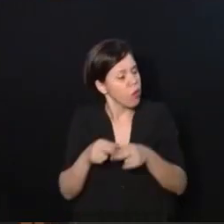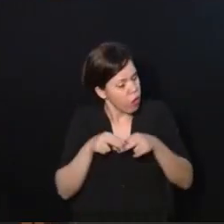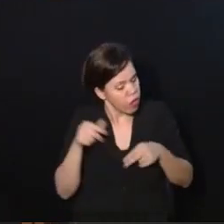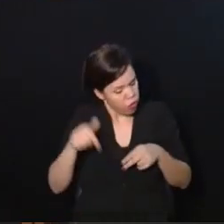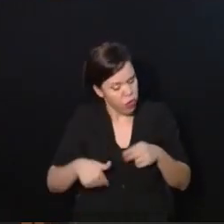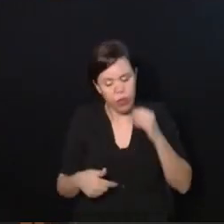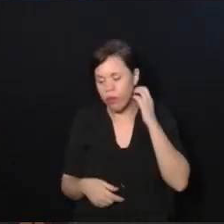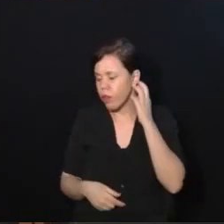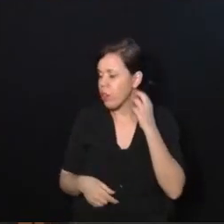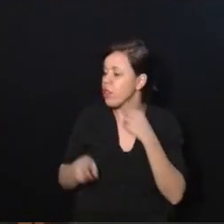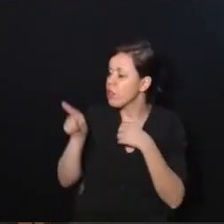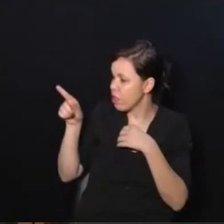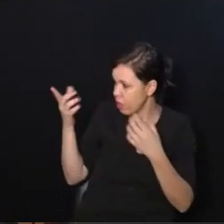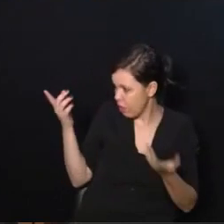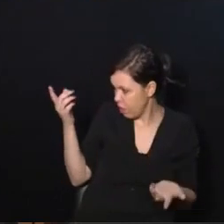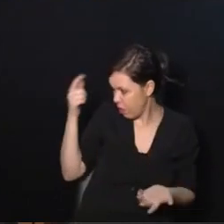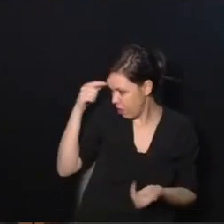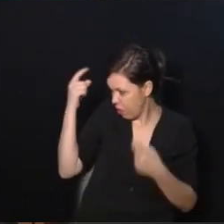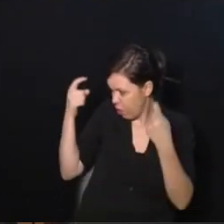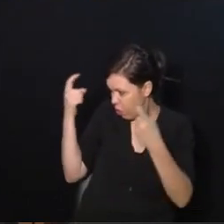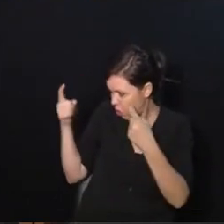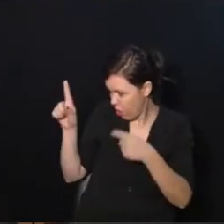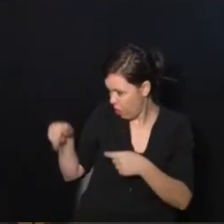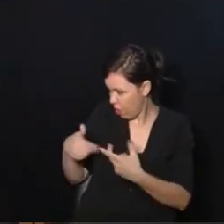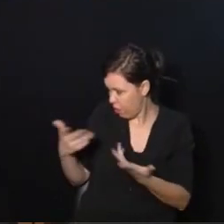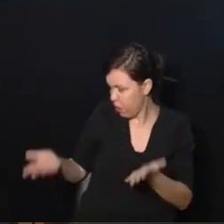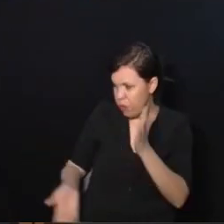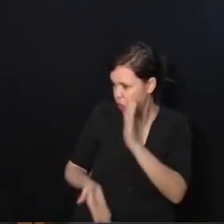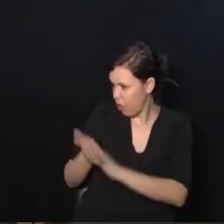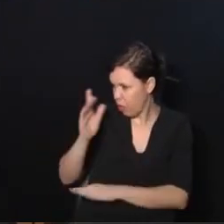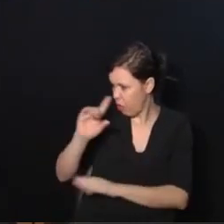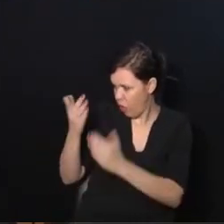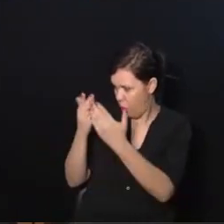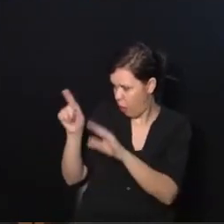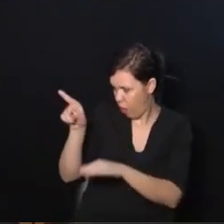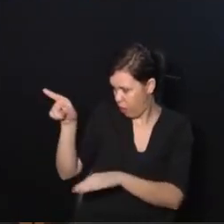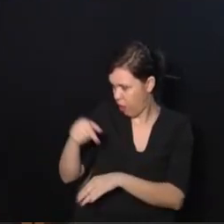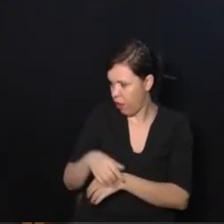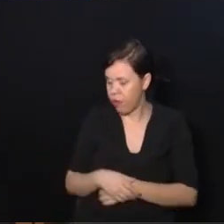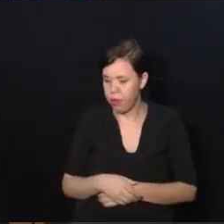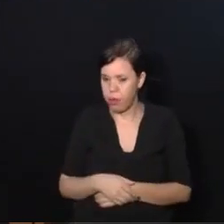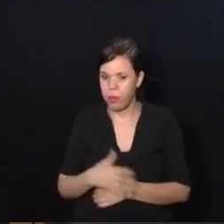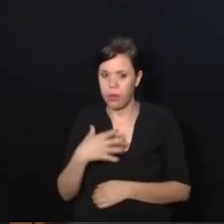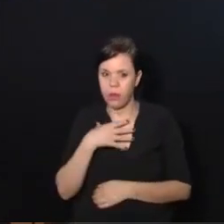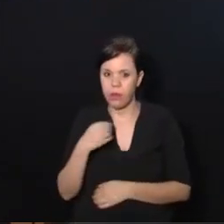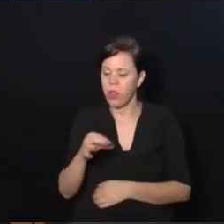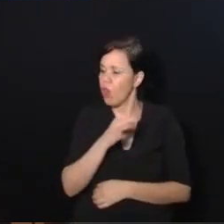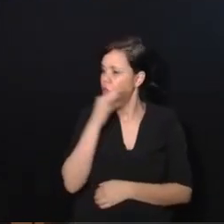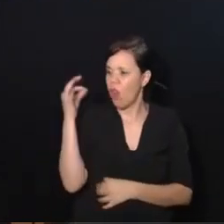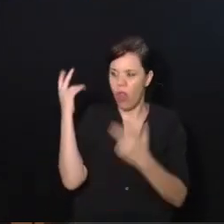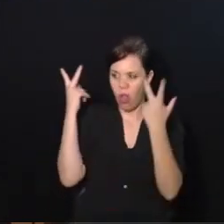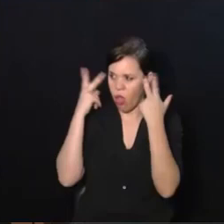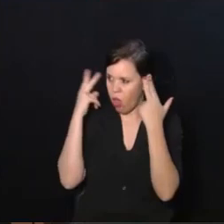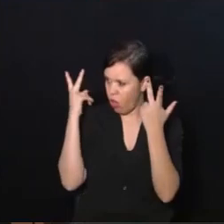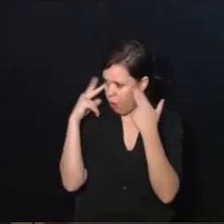E aí Chico, olha, se o senhor está preocupado com isso, você pode ir embora, a porta é ali. Seu filho vai ser uma pessoa normal.